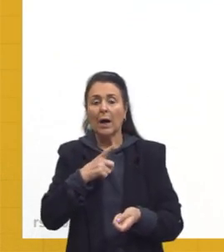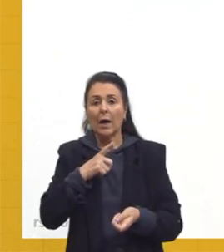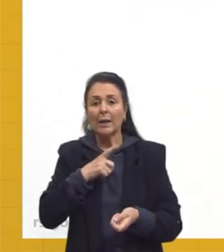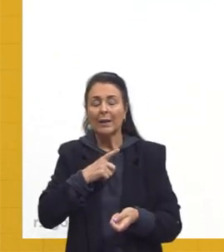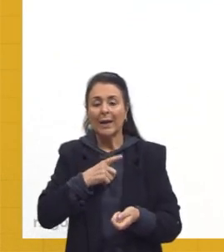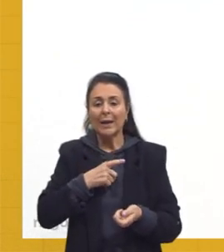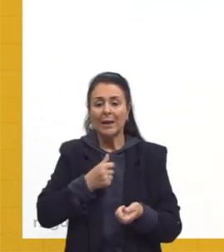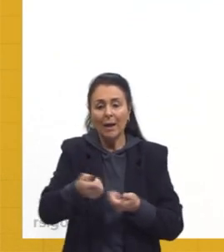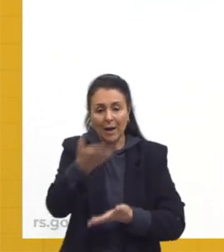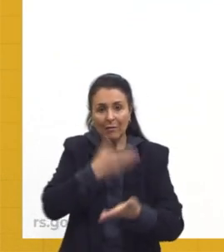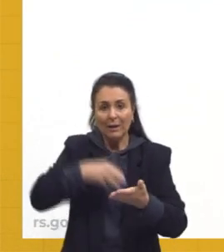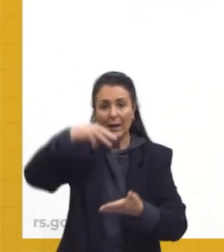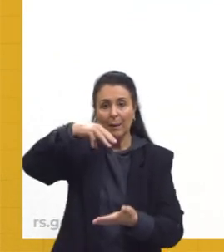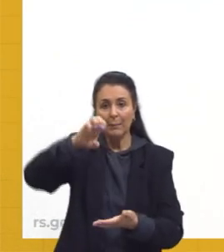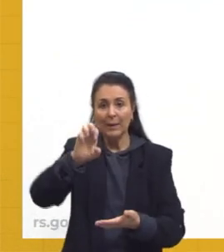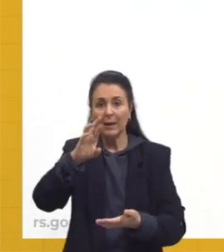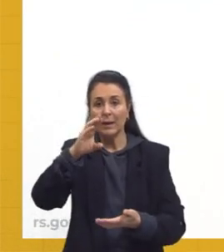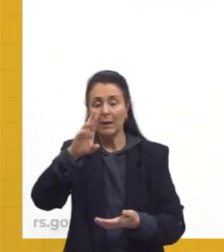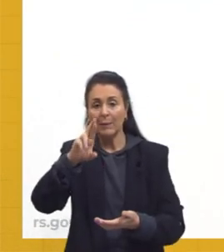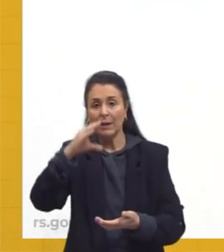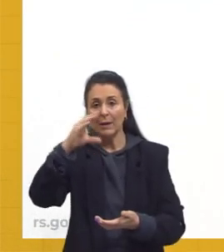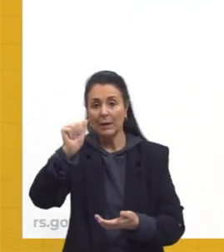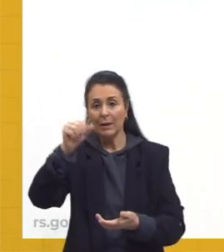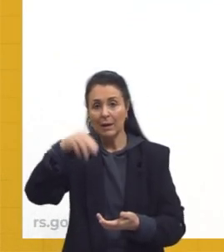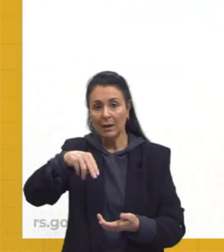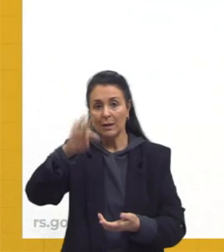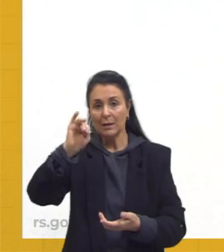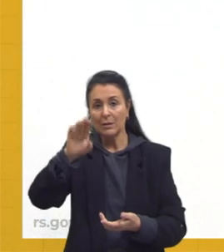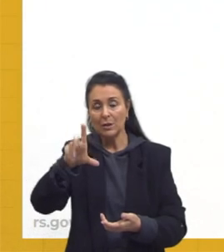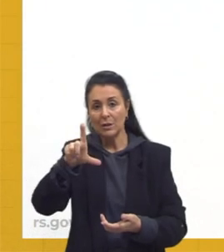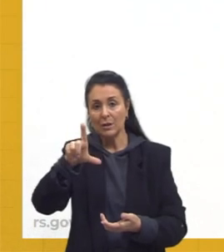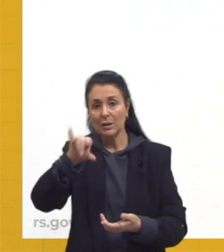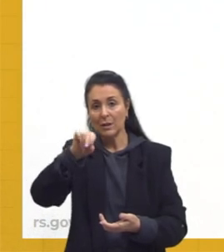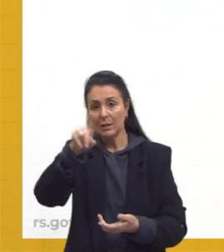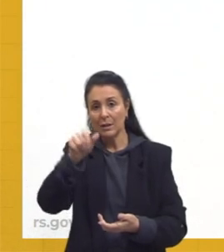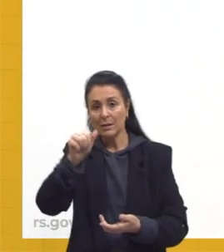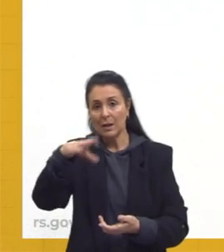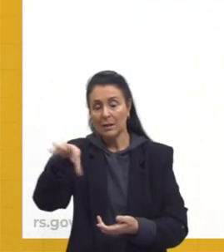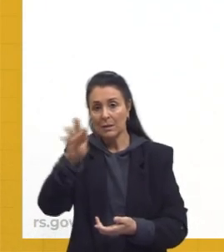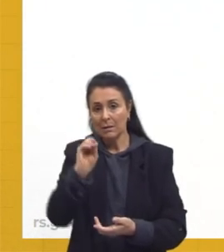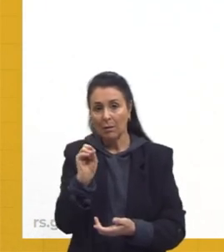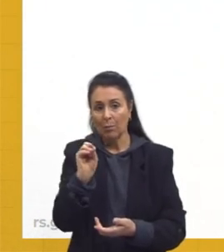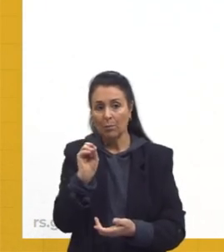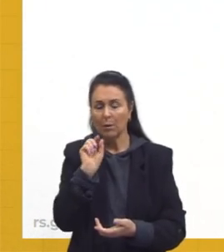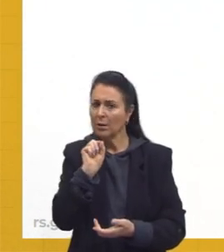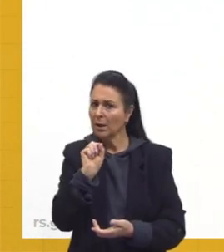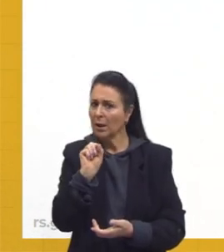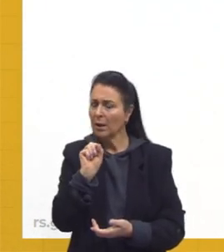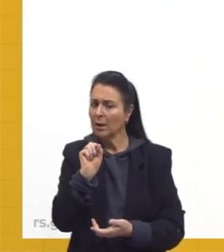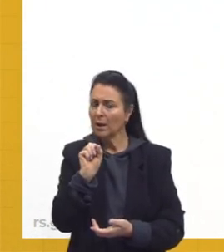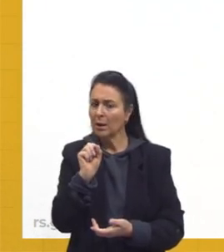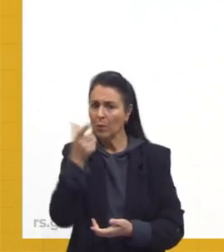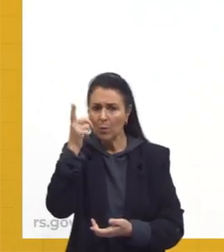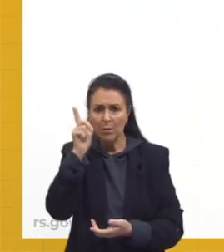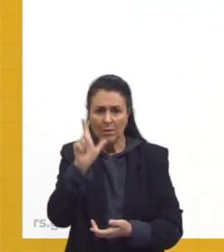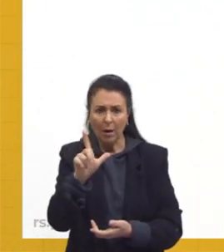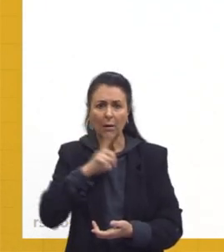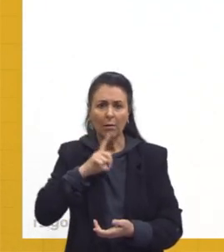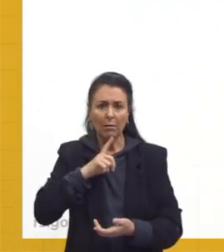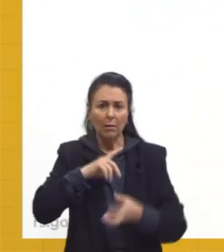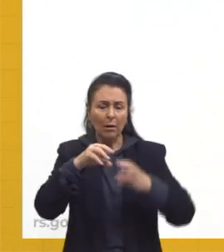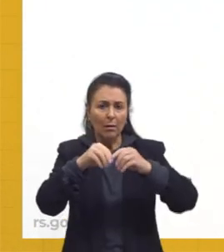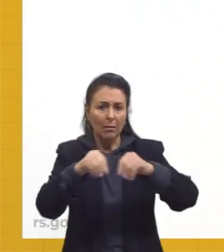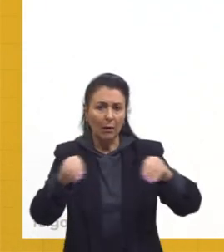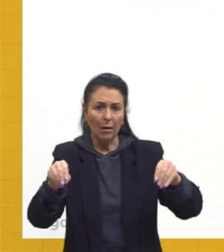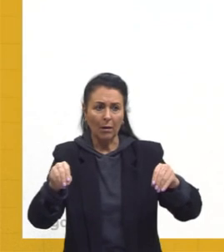a mercantilização dessas terras. E aí quem é que tem acesso a essas terras? São pessoas, né? Que